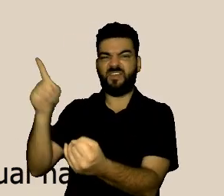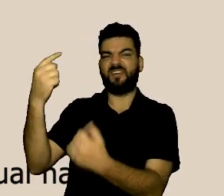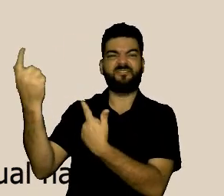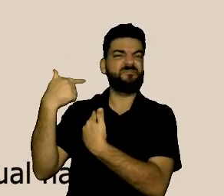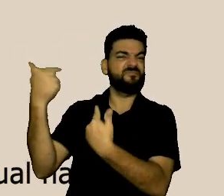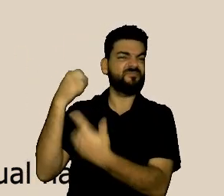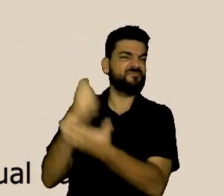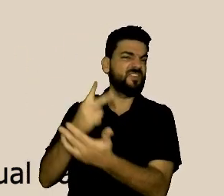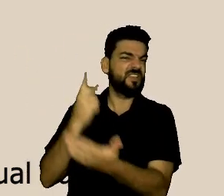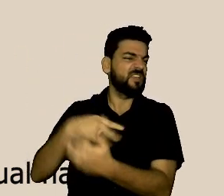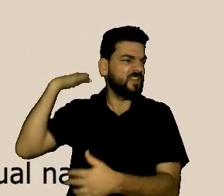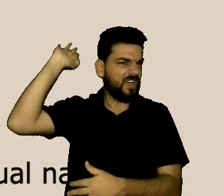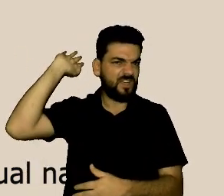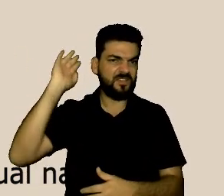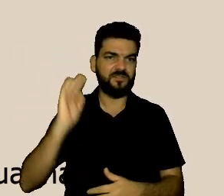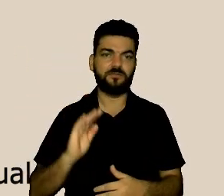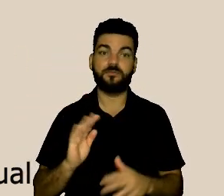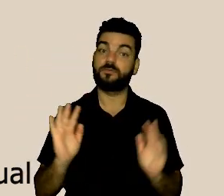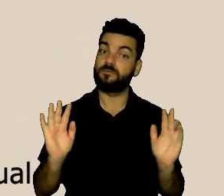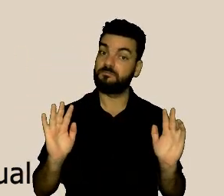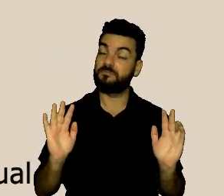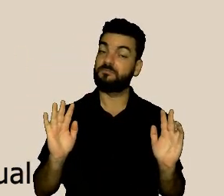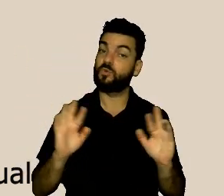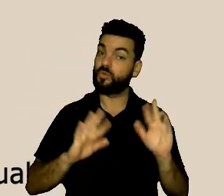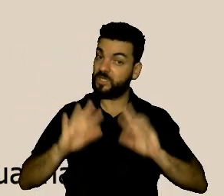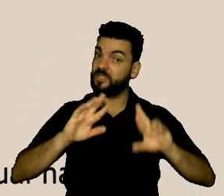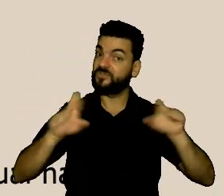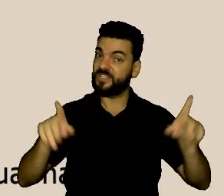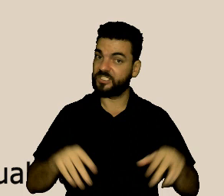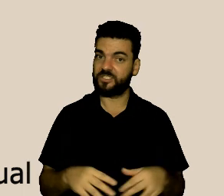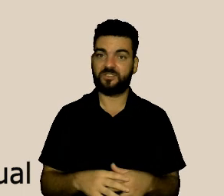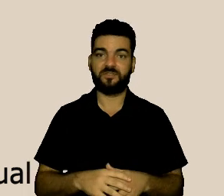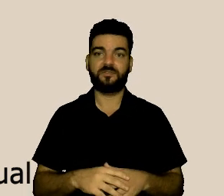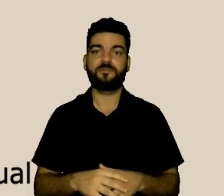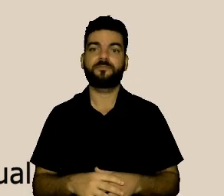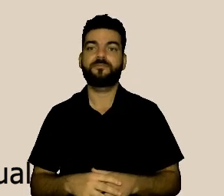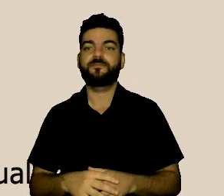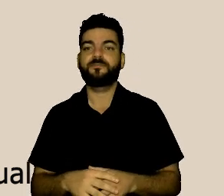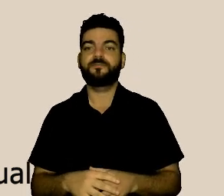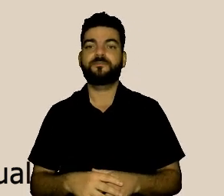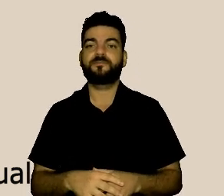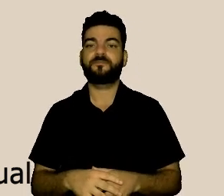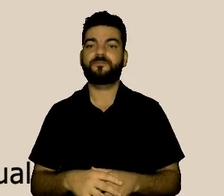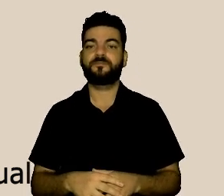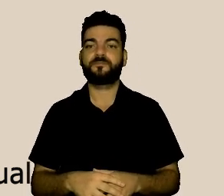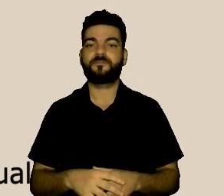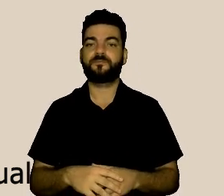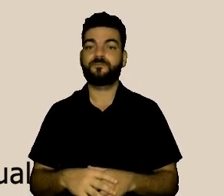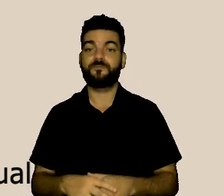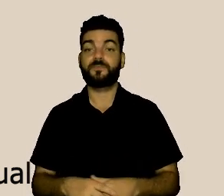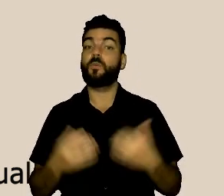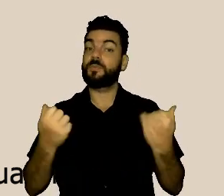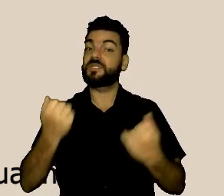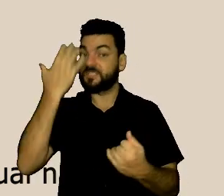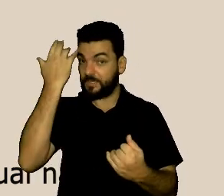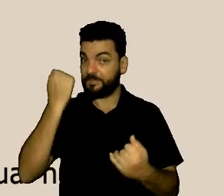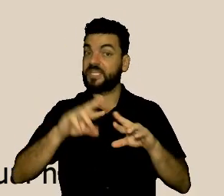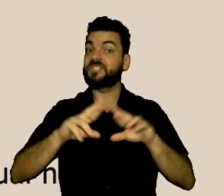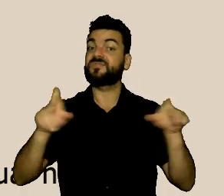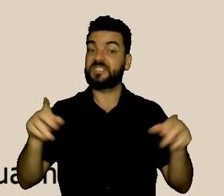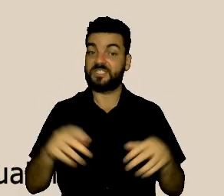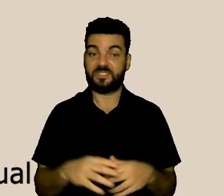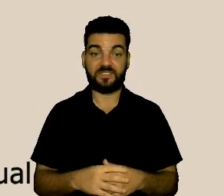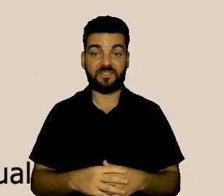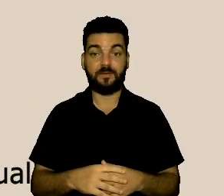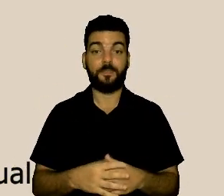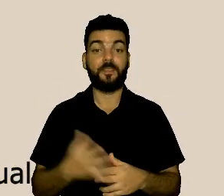E com isso, essa distinção, ela também é muito importante, porque nós fazemos o papel de